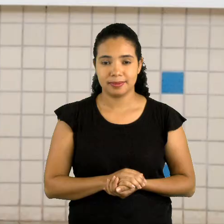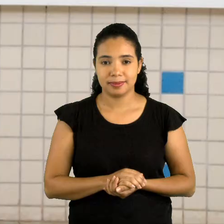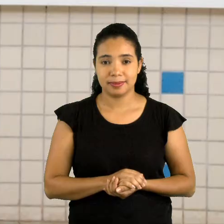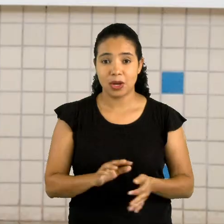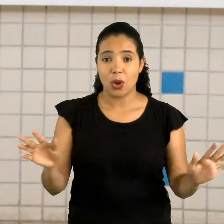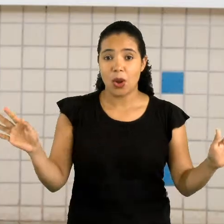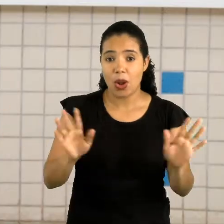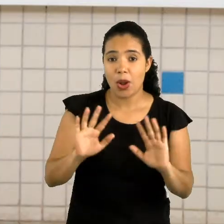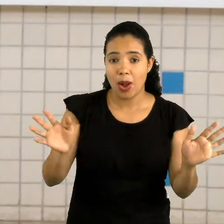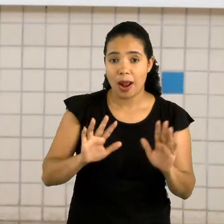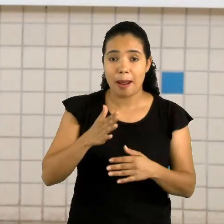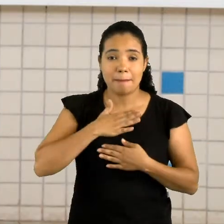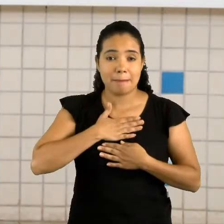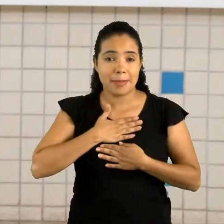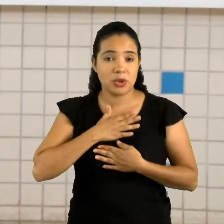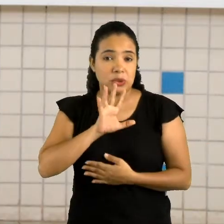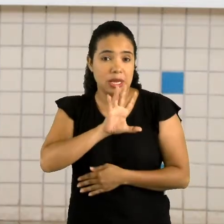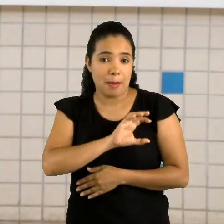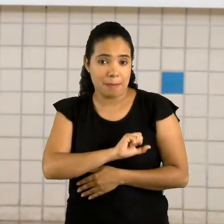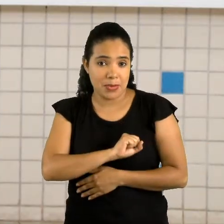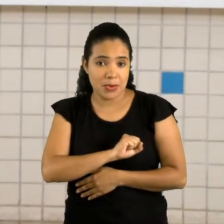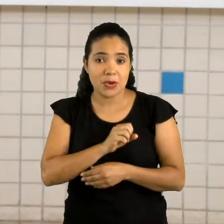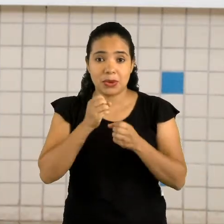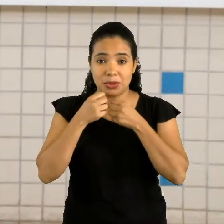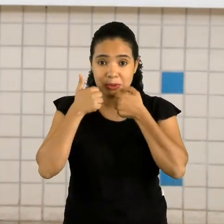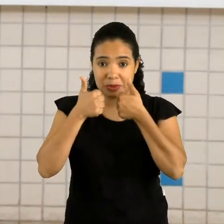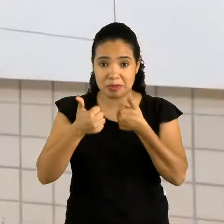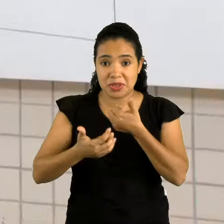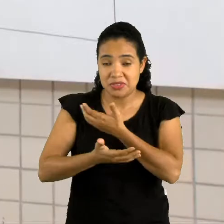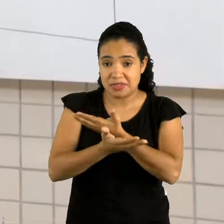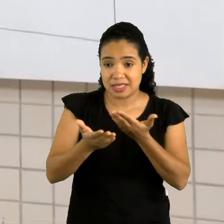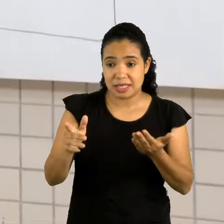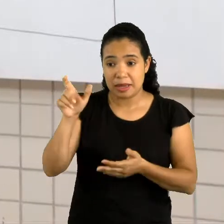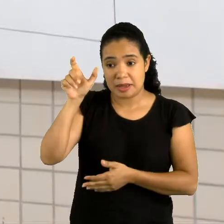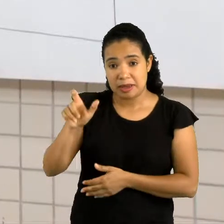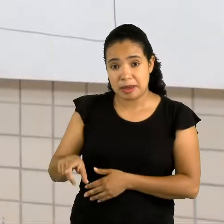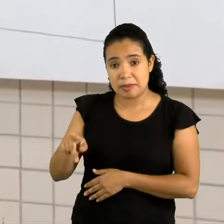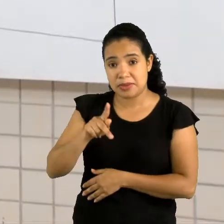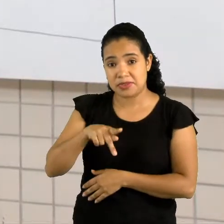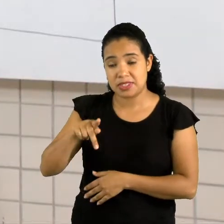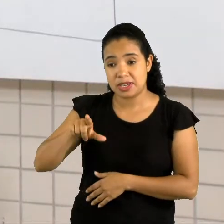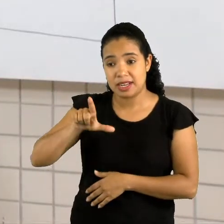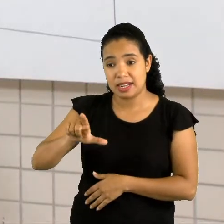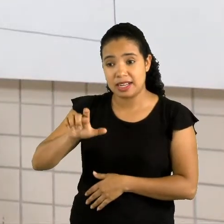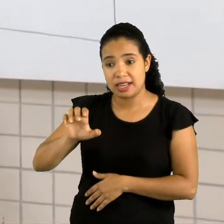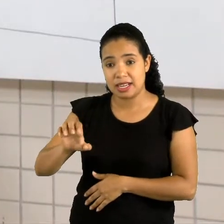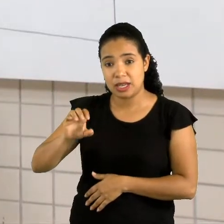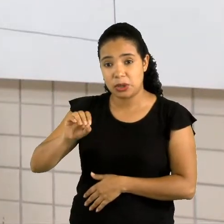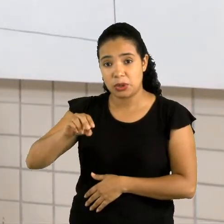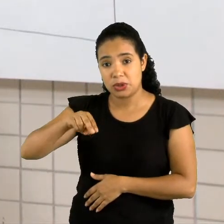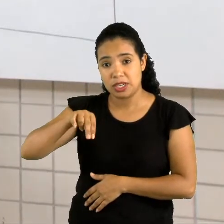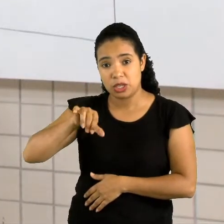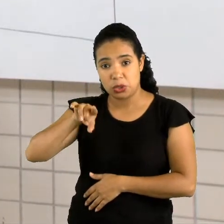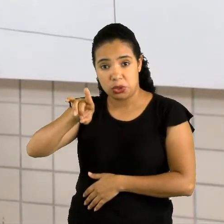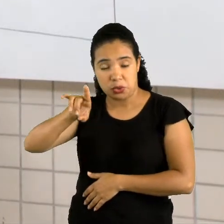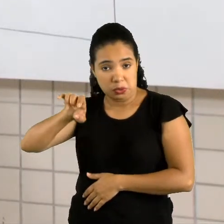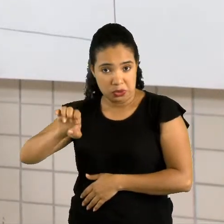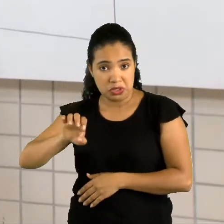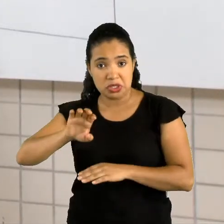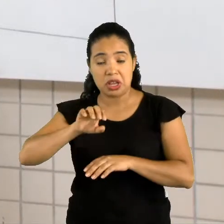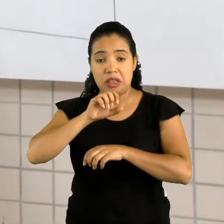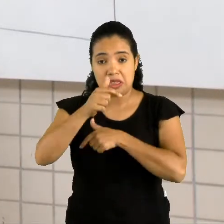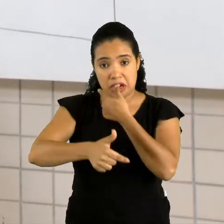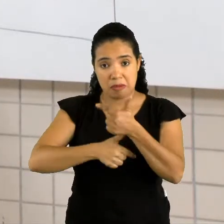Olá, amores, tudo bem com vocês? Eu sou a professora Leonilde, trabalho na Rede Municipal de Palmas, na